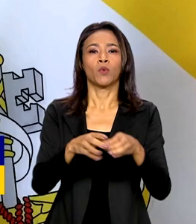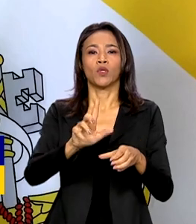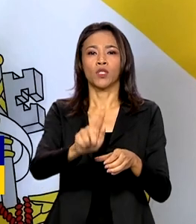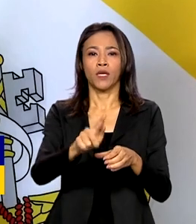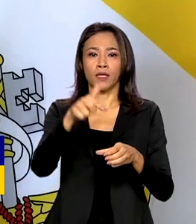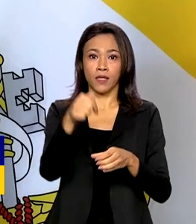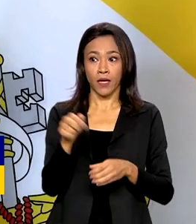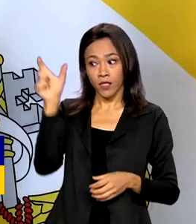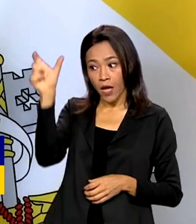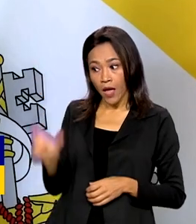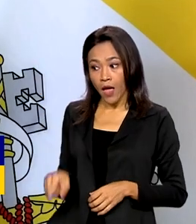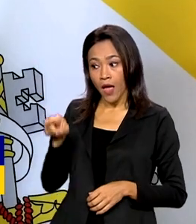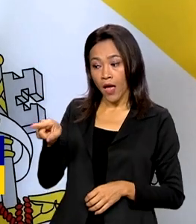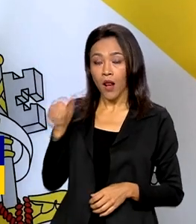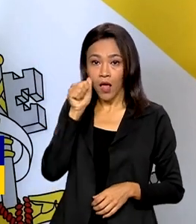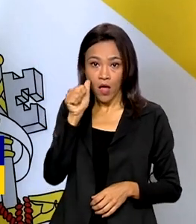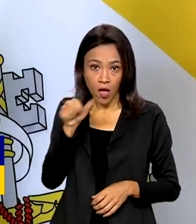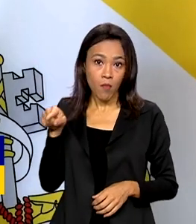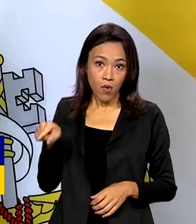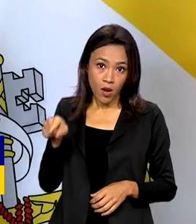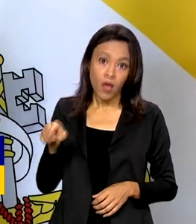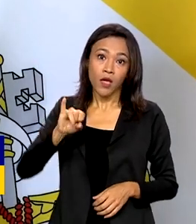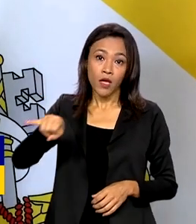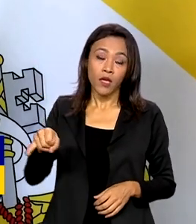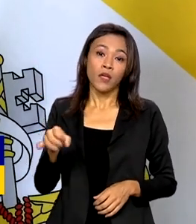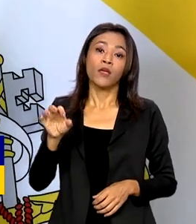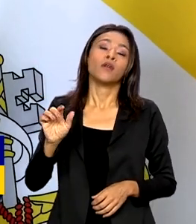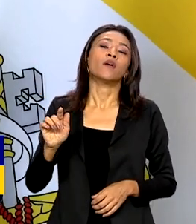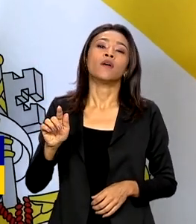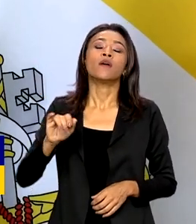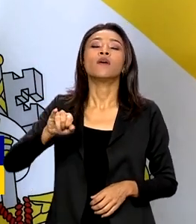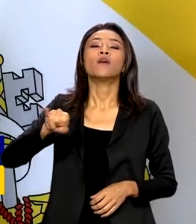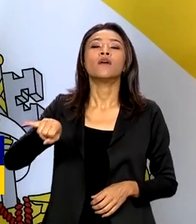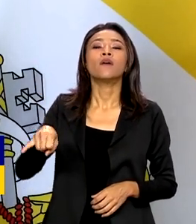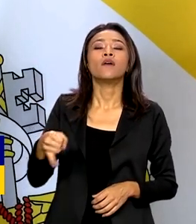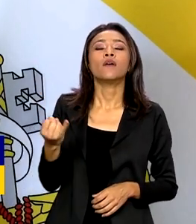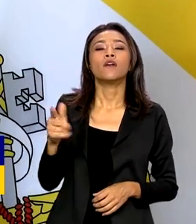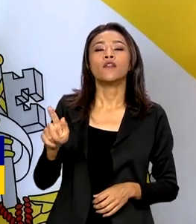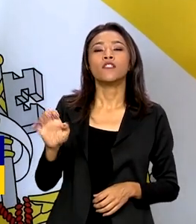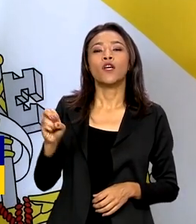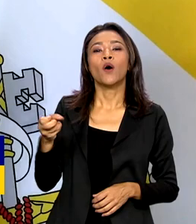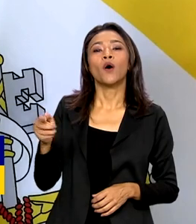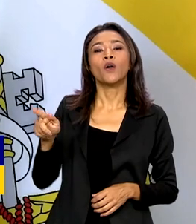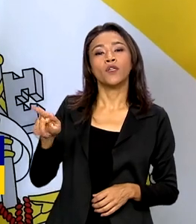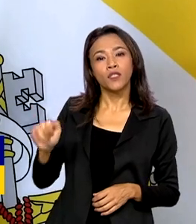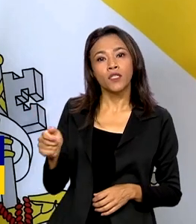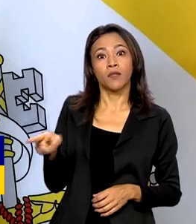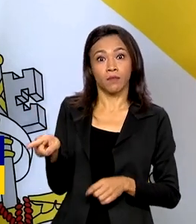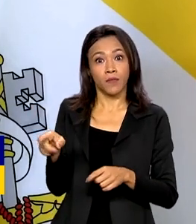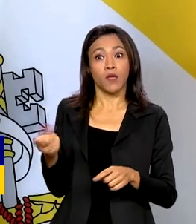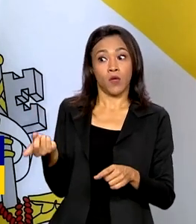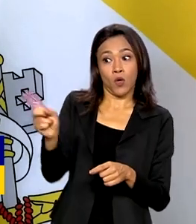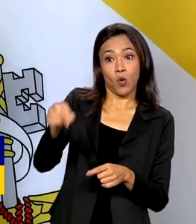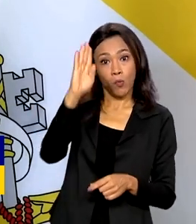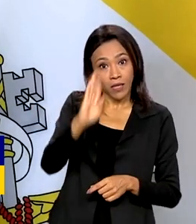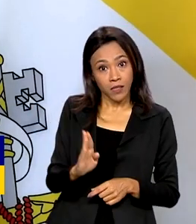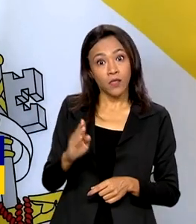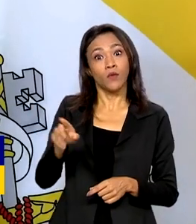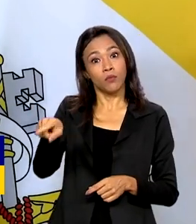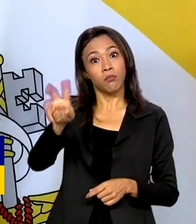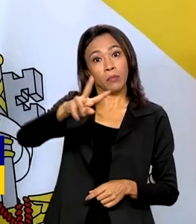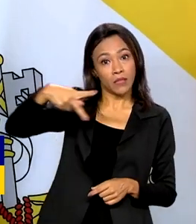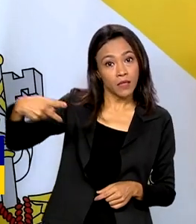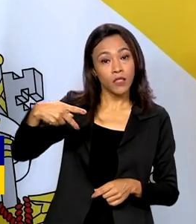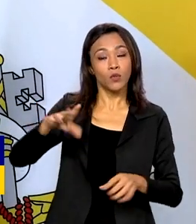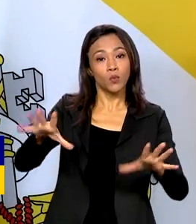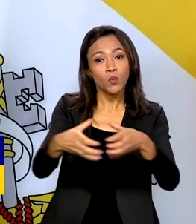vai ser a presidente do G7 no próximo ano, o Brasil vai ser o presidente do G20 no próximo ano. Então nós vamos